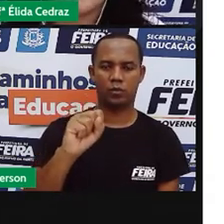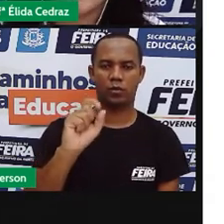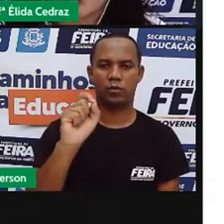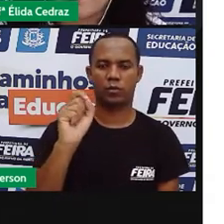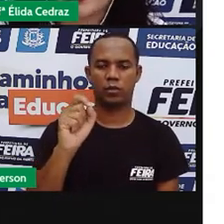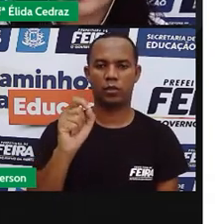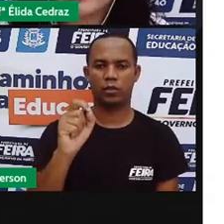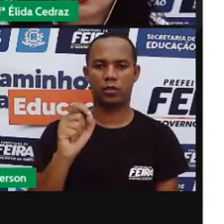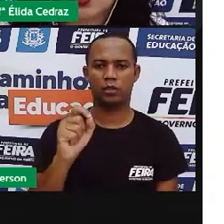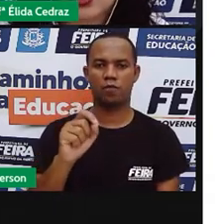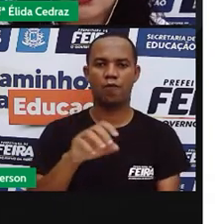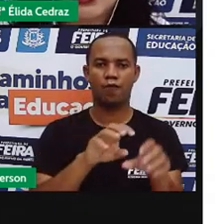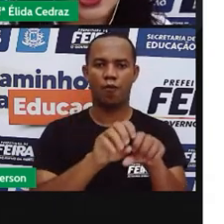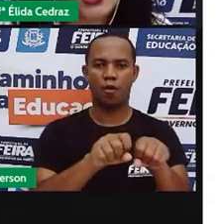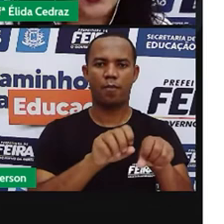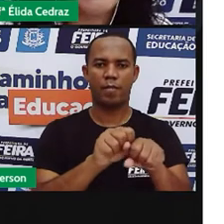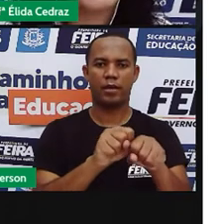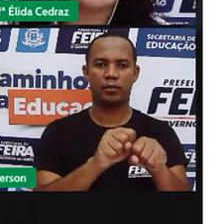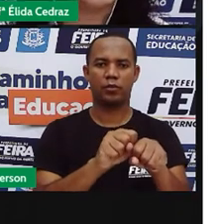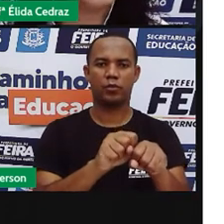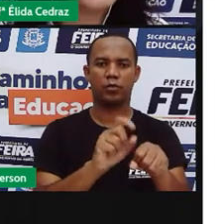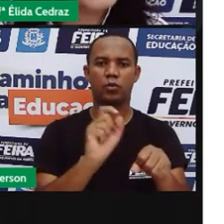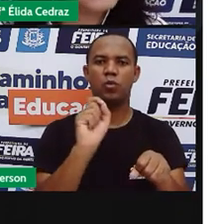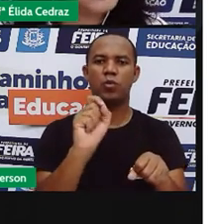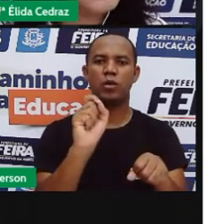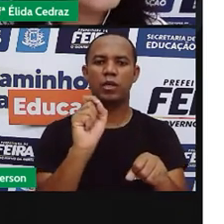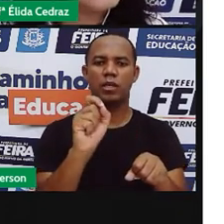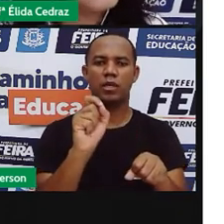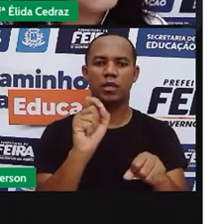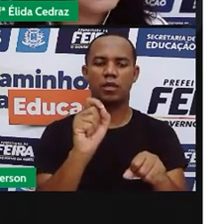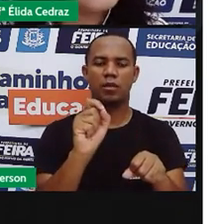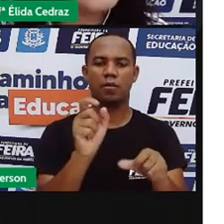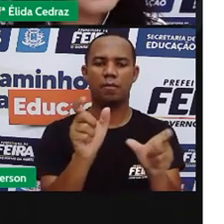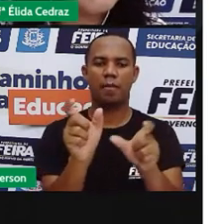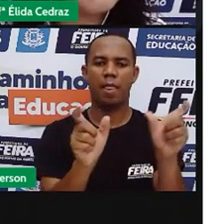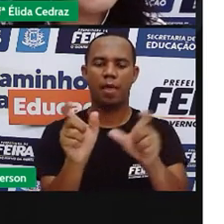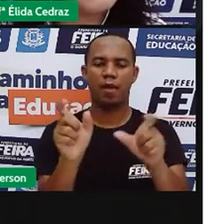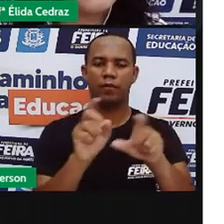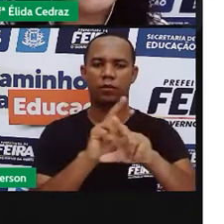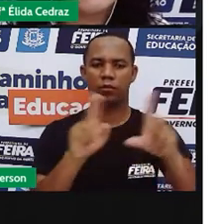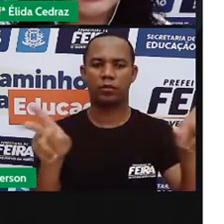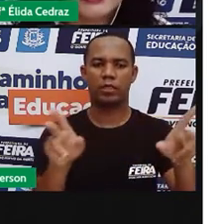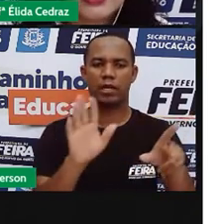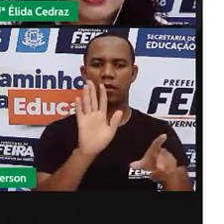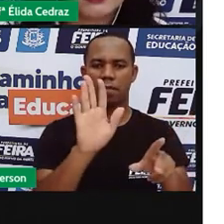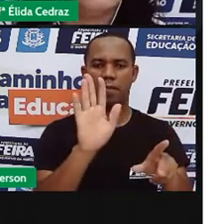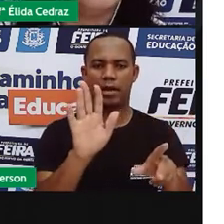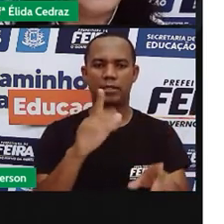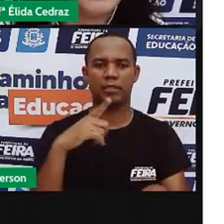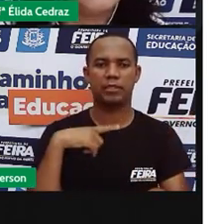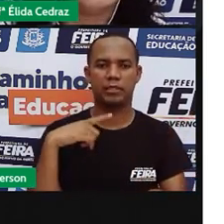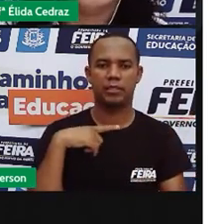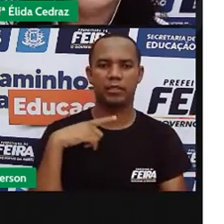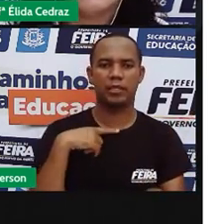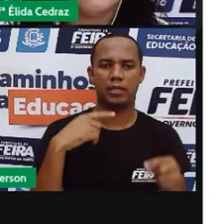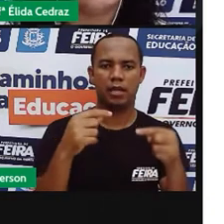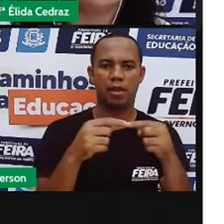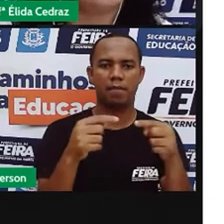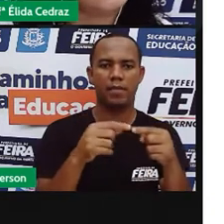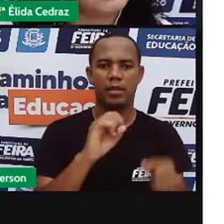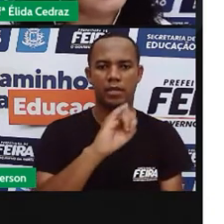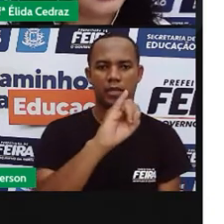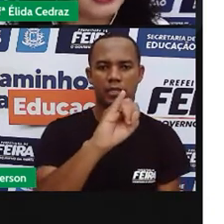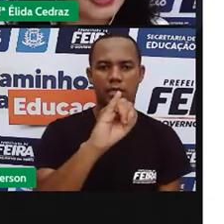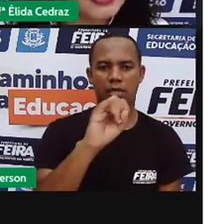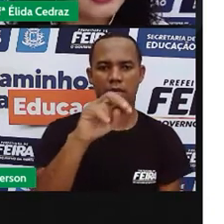nós podemos formar antônimos começando com essas duas sílabas. In, E, I,